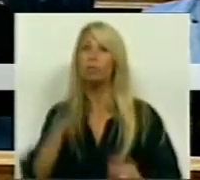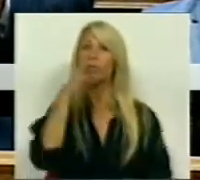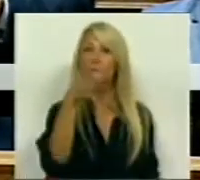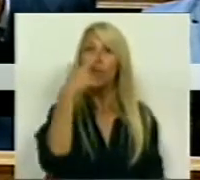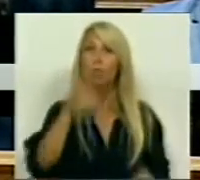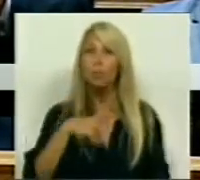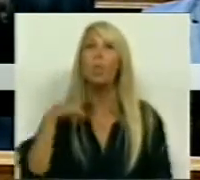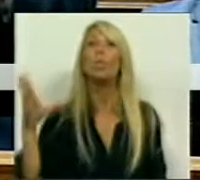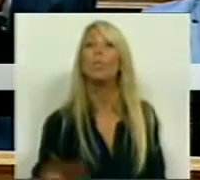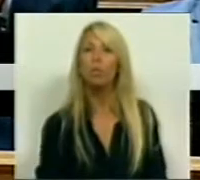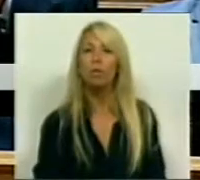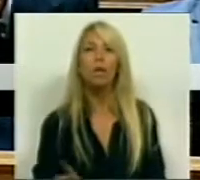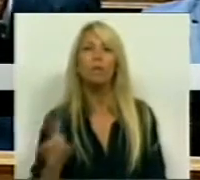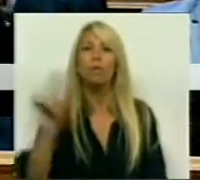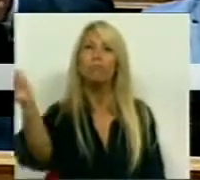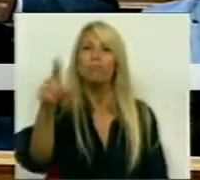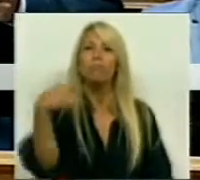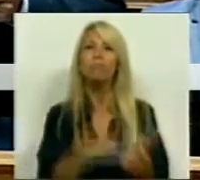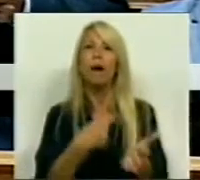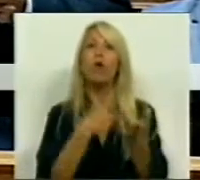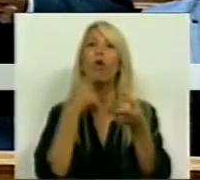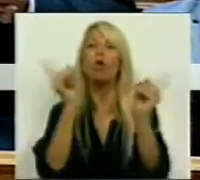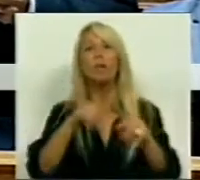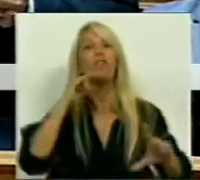a pagar um outro buraco num banco?